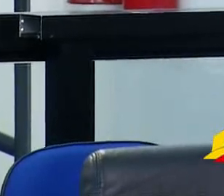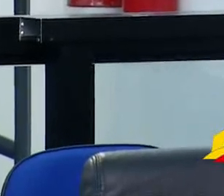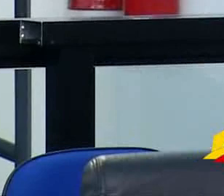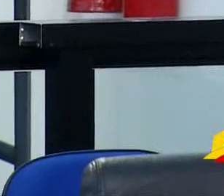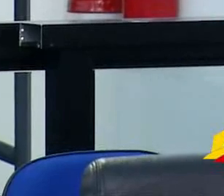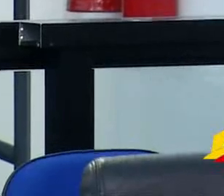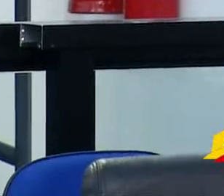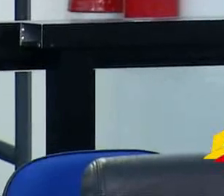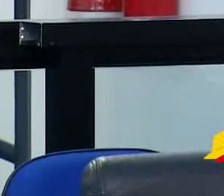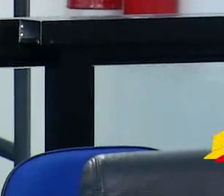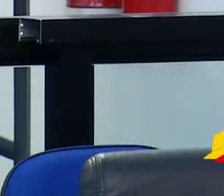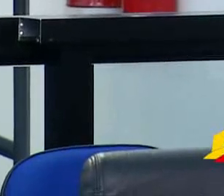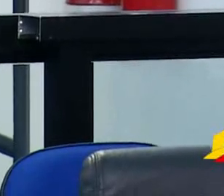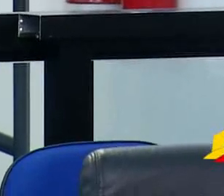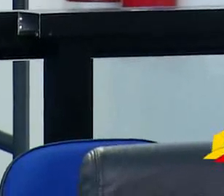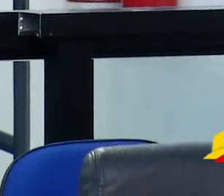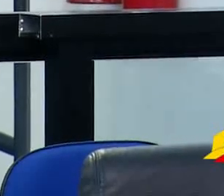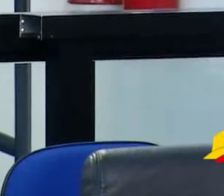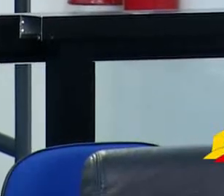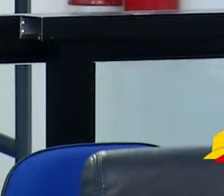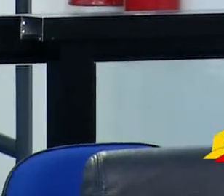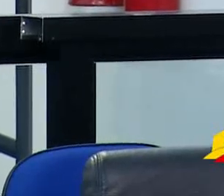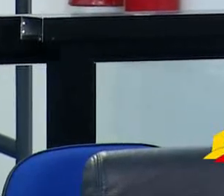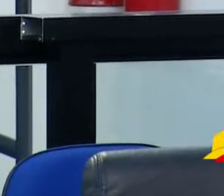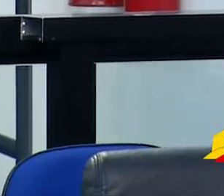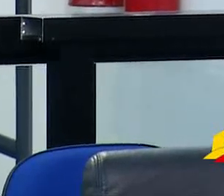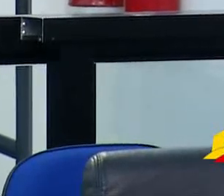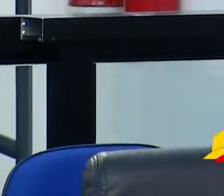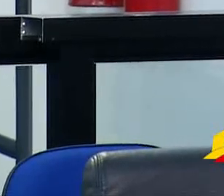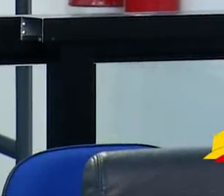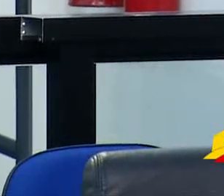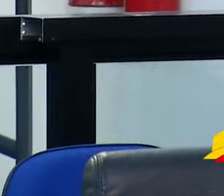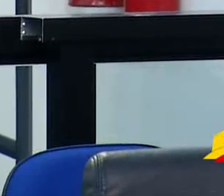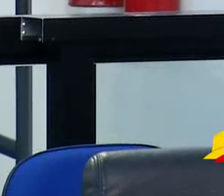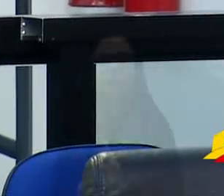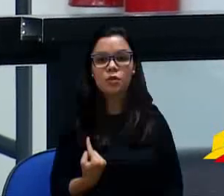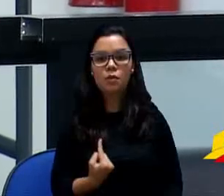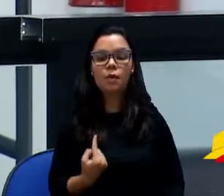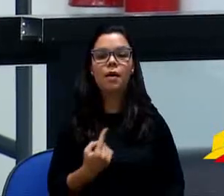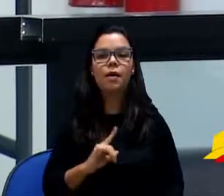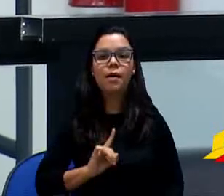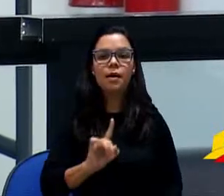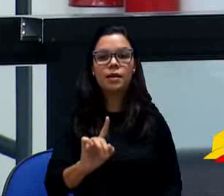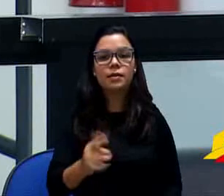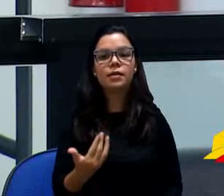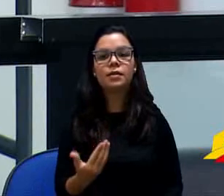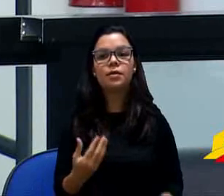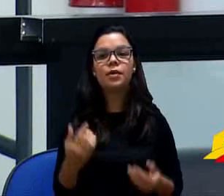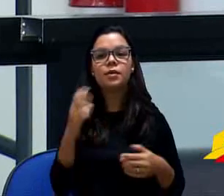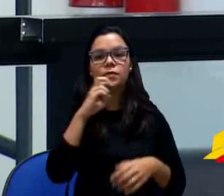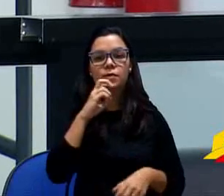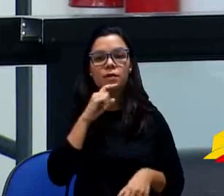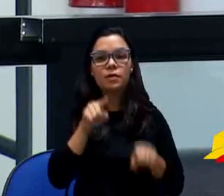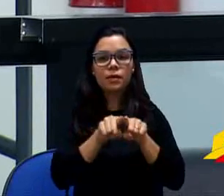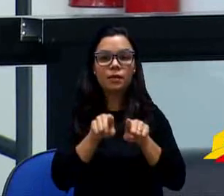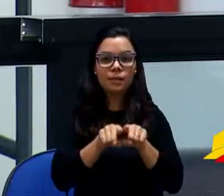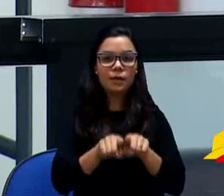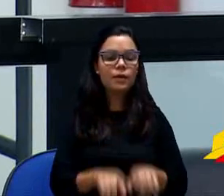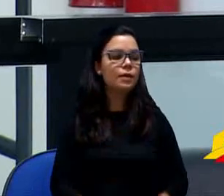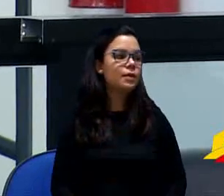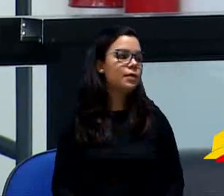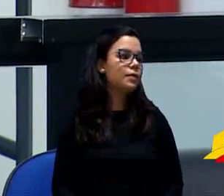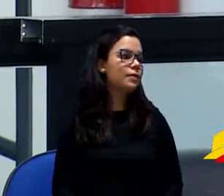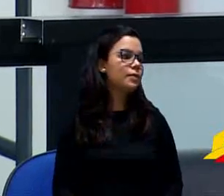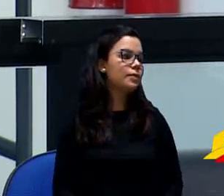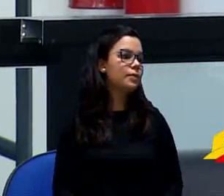tratava do assunto dessa individualização. E em Sorocaba também?% é poder público, 50% é morador. Não